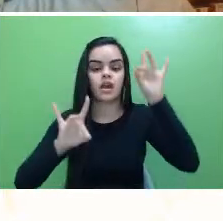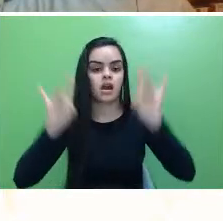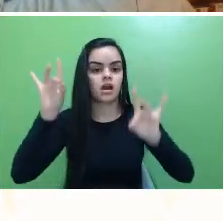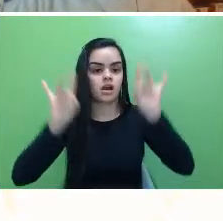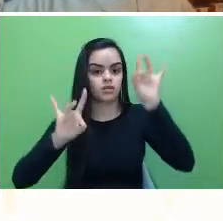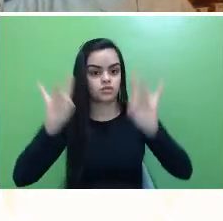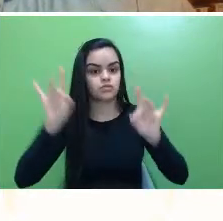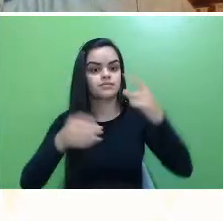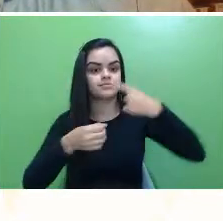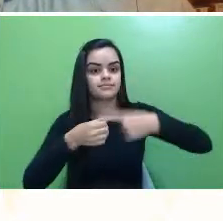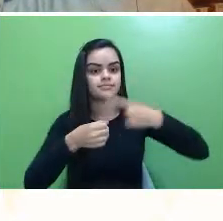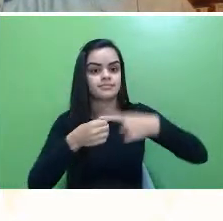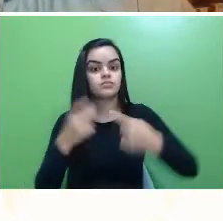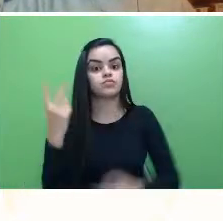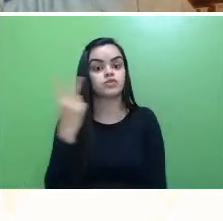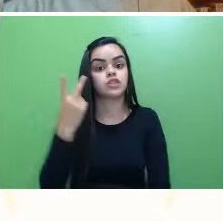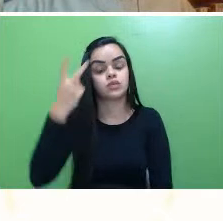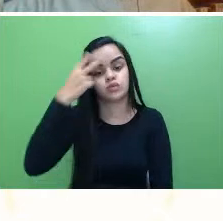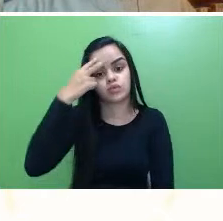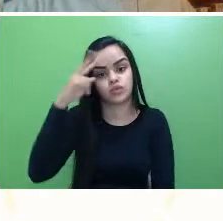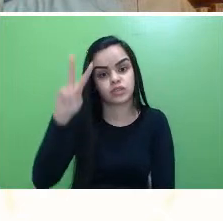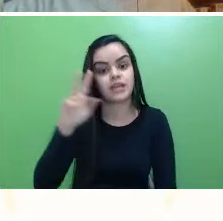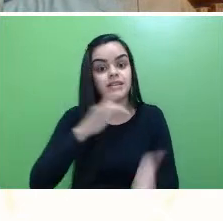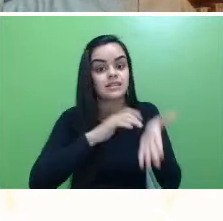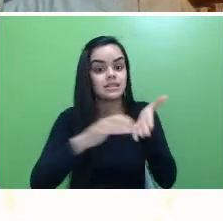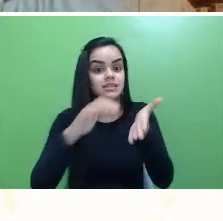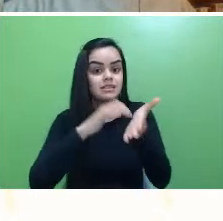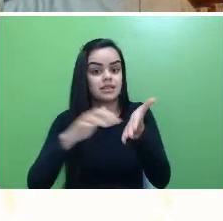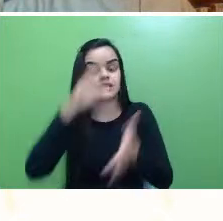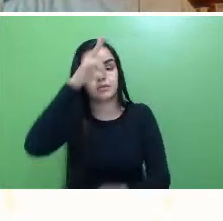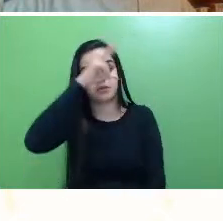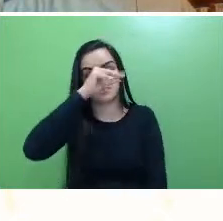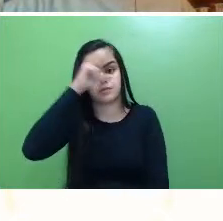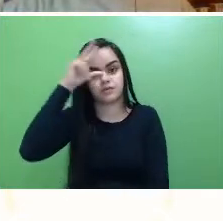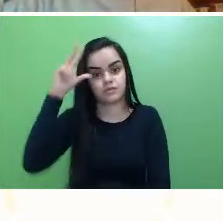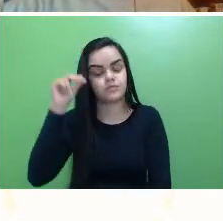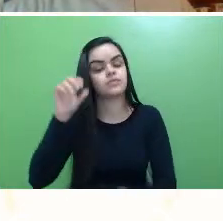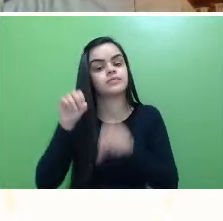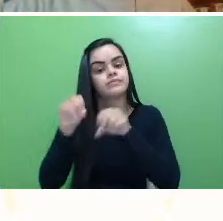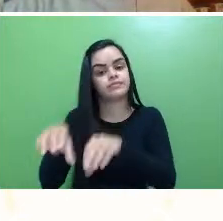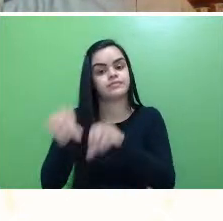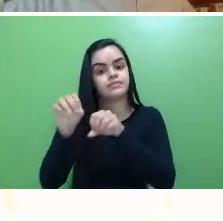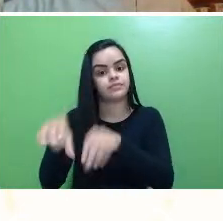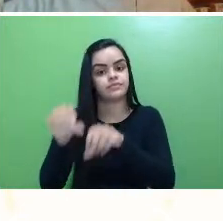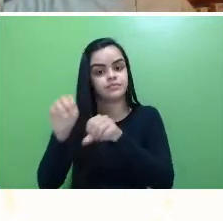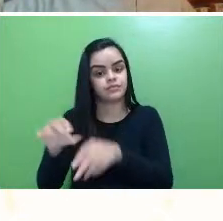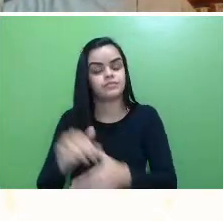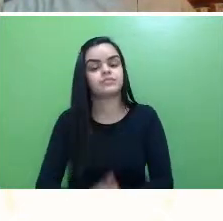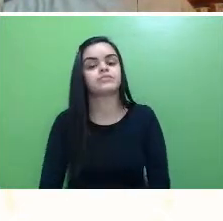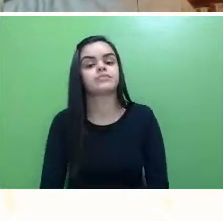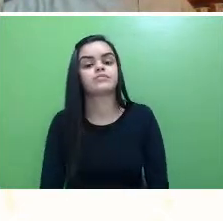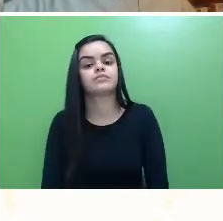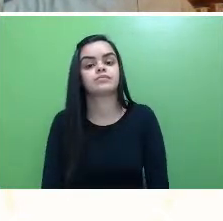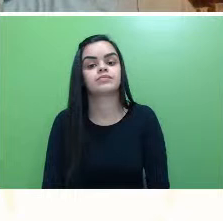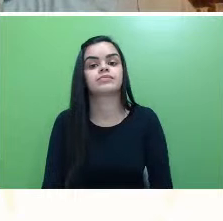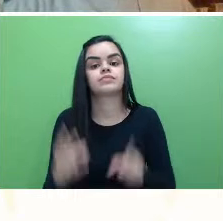Costa, o segundo dia, na Secretaria Municipal de Educação e Ensino de Paranaguá,